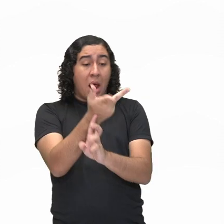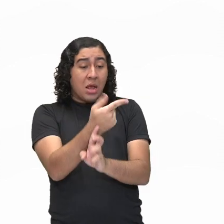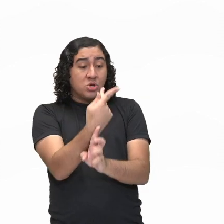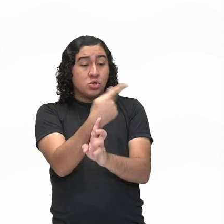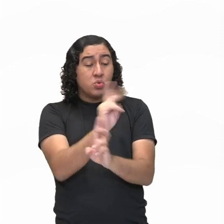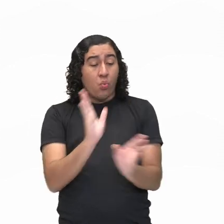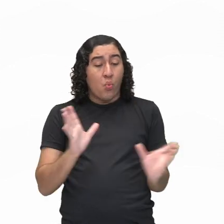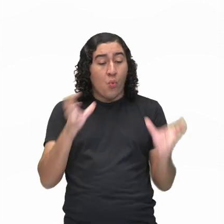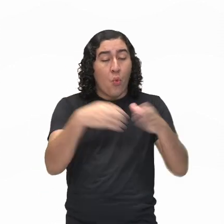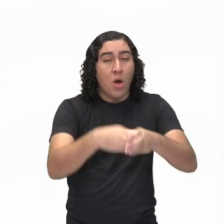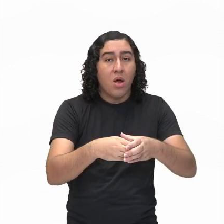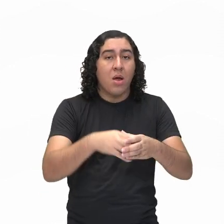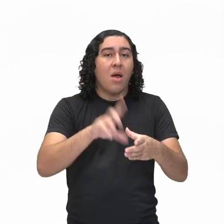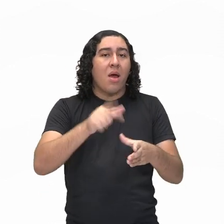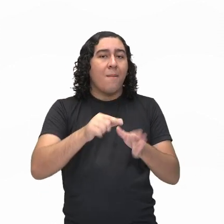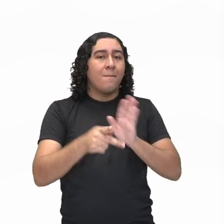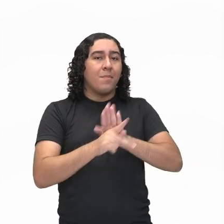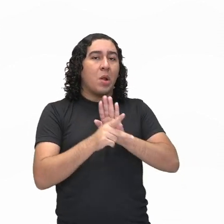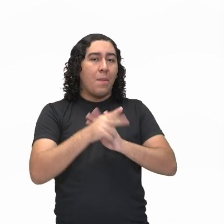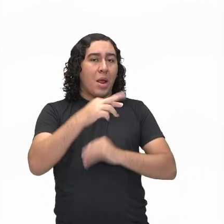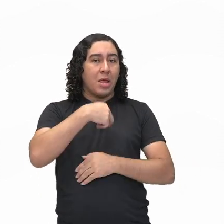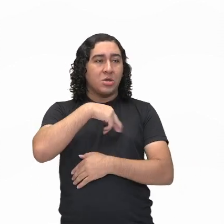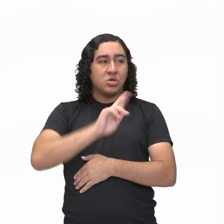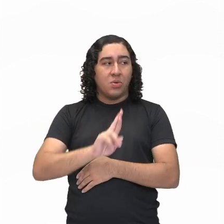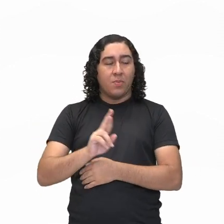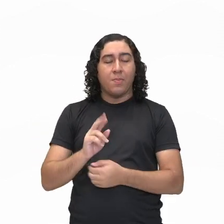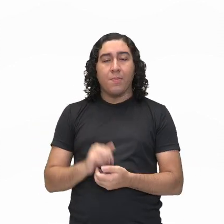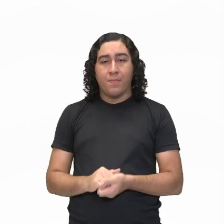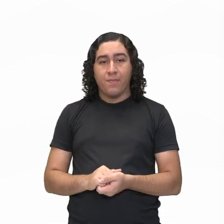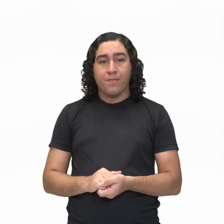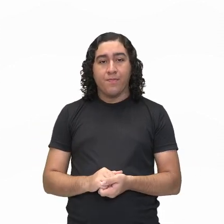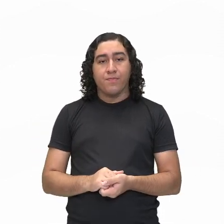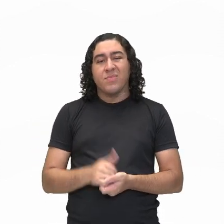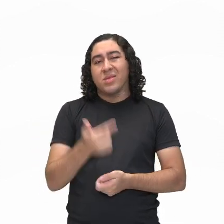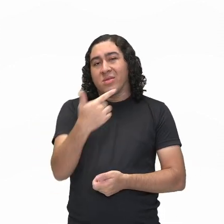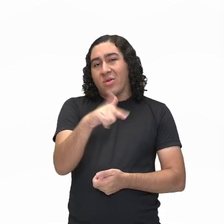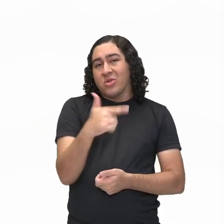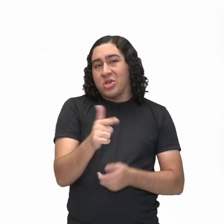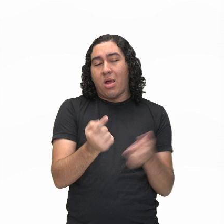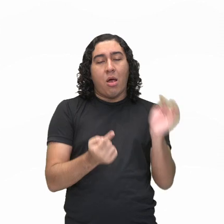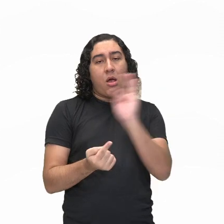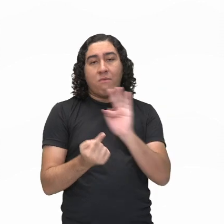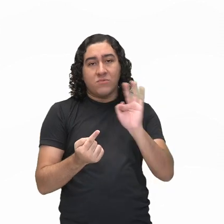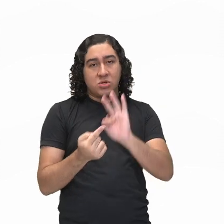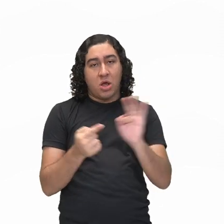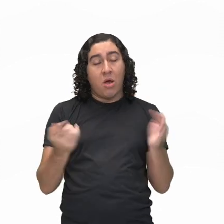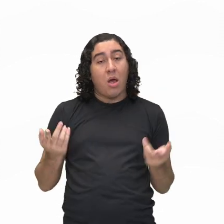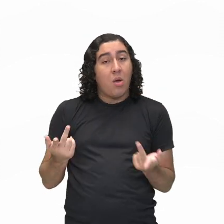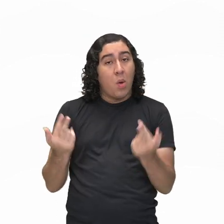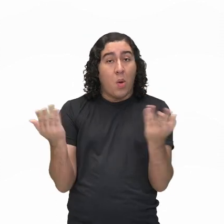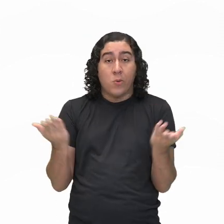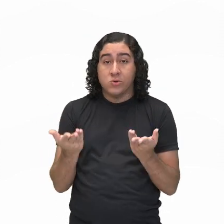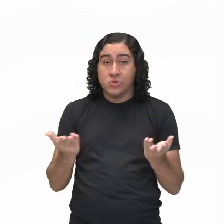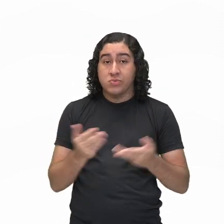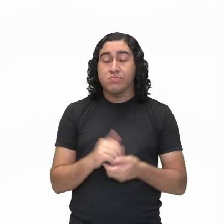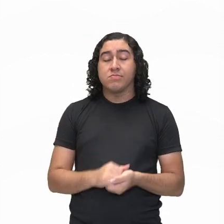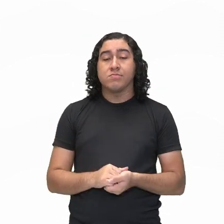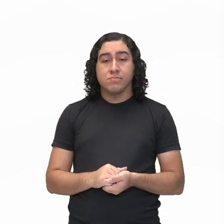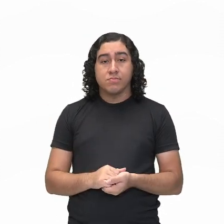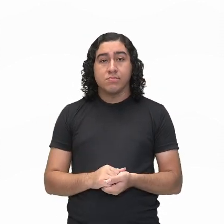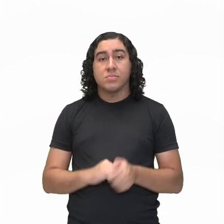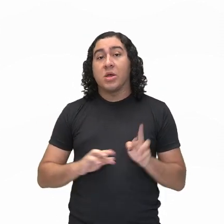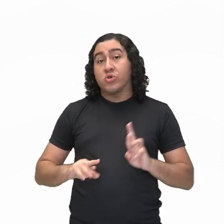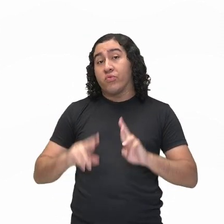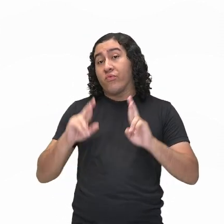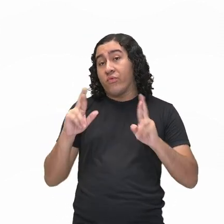voltada para a religiosidade. Então, ela não tinha a função que hoje ela tem. Ela tinha uma